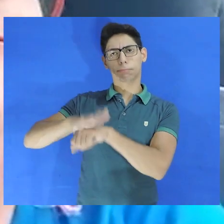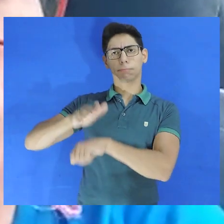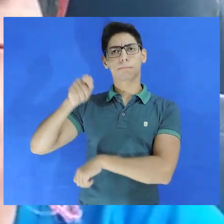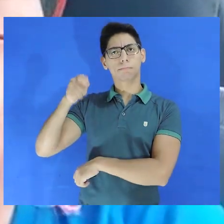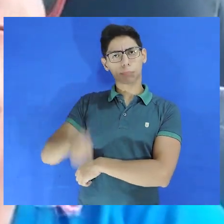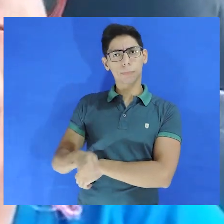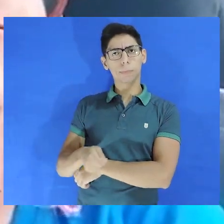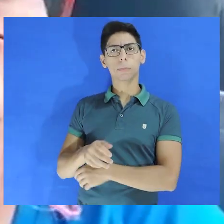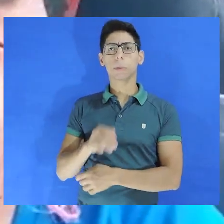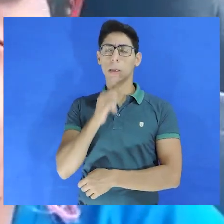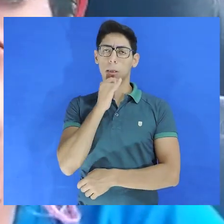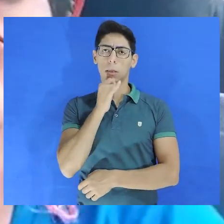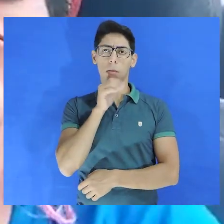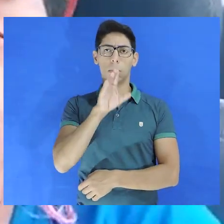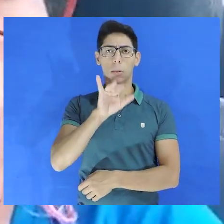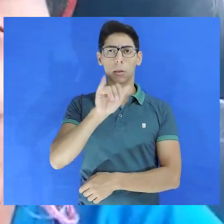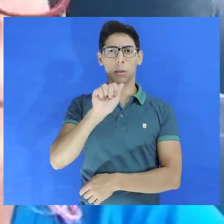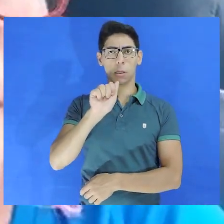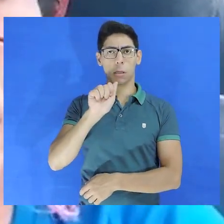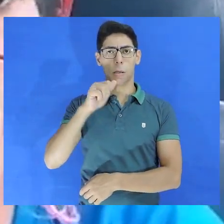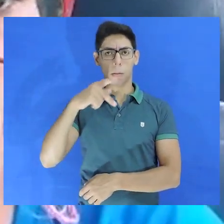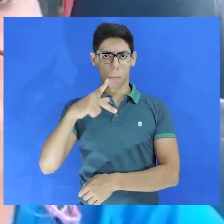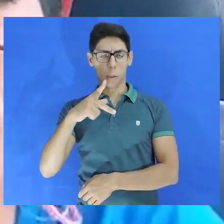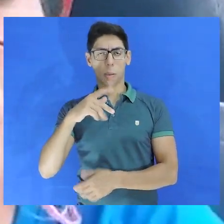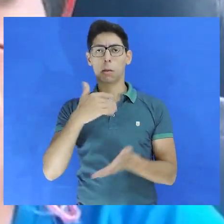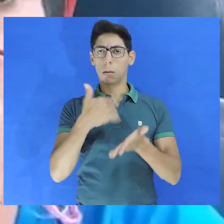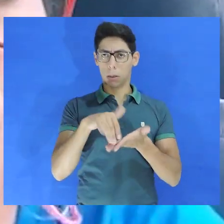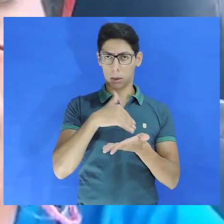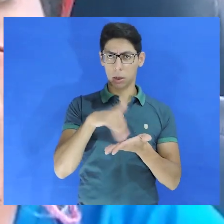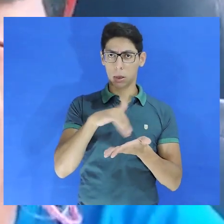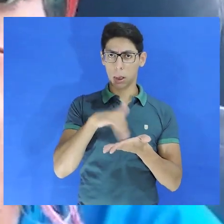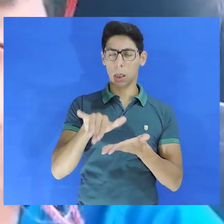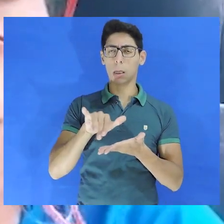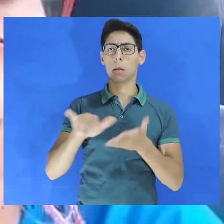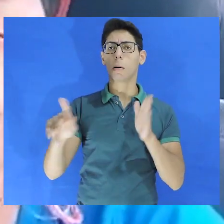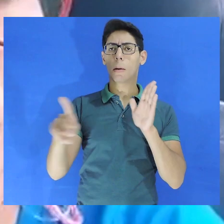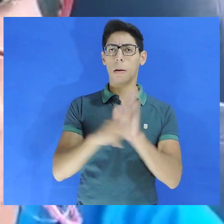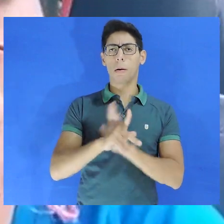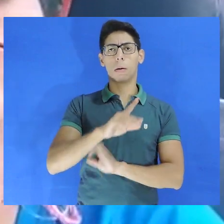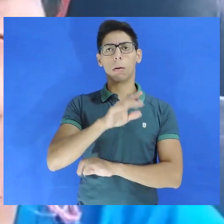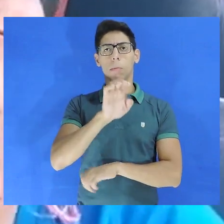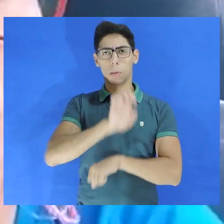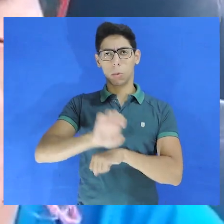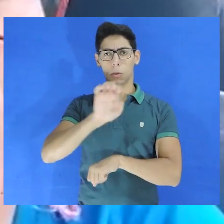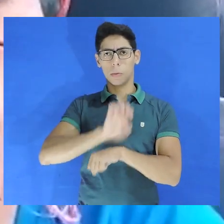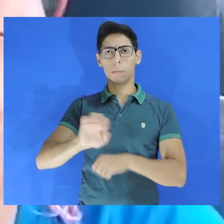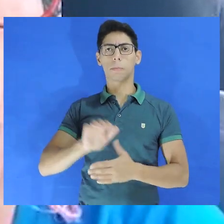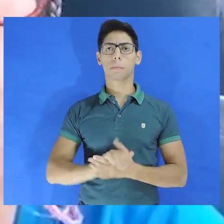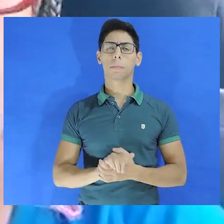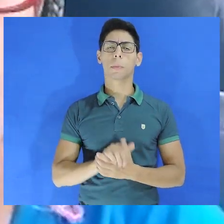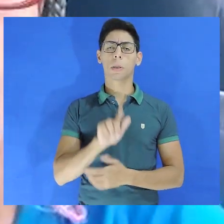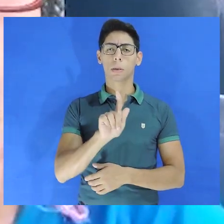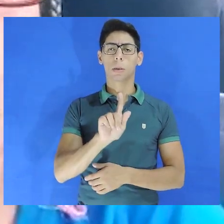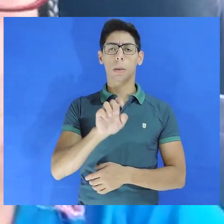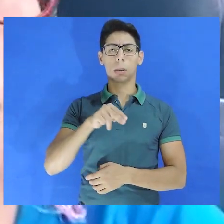outros órgãos responsáveis, como por exemplo, se a PEM, Secretaria de Assuntos Penitenciários do Estado,